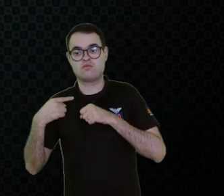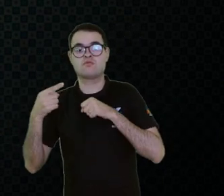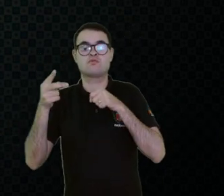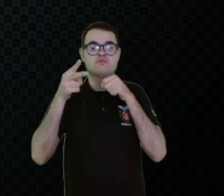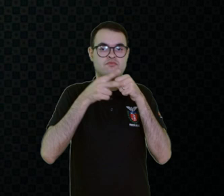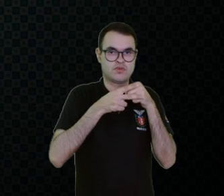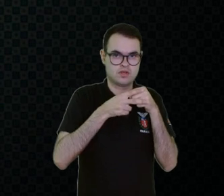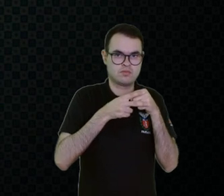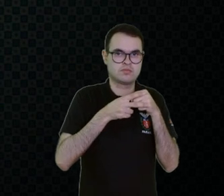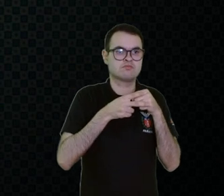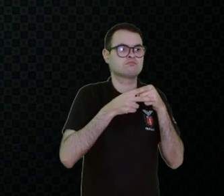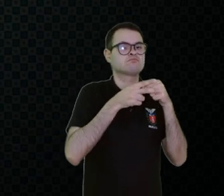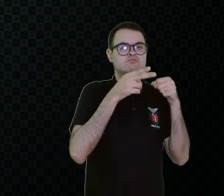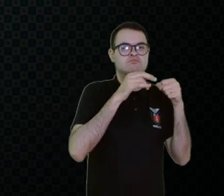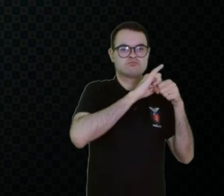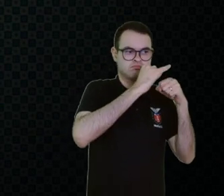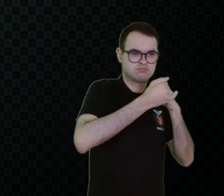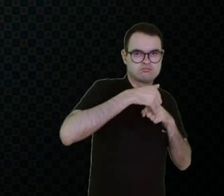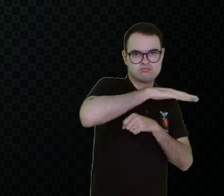substantivo, adjetivo, enfim.